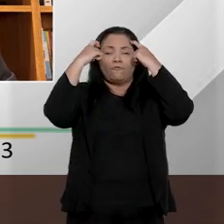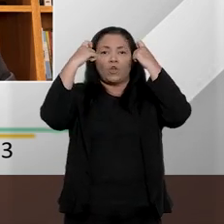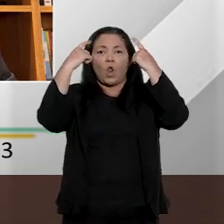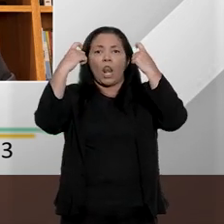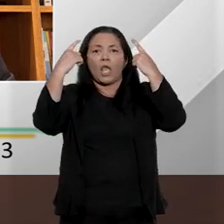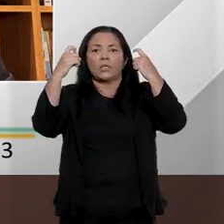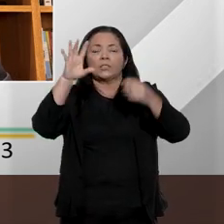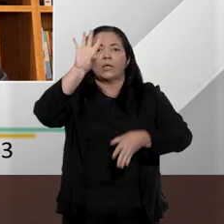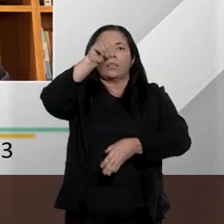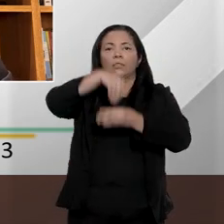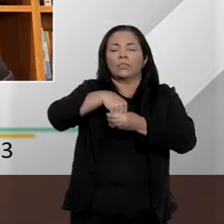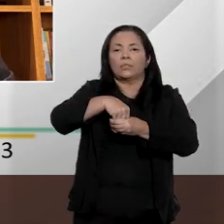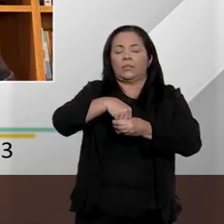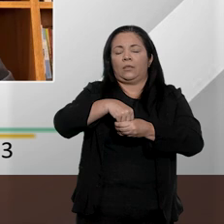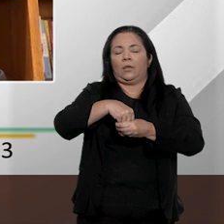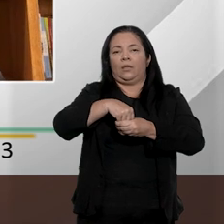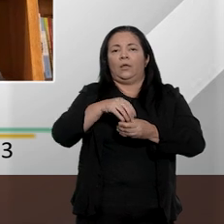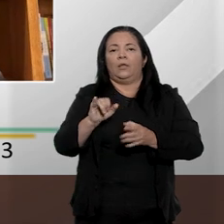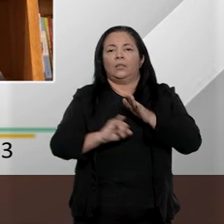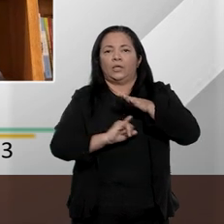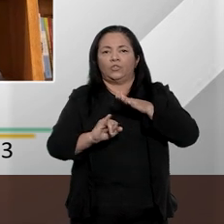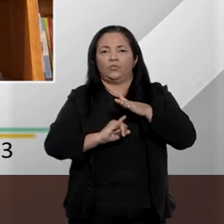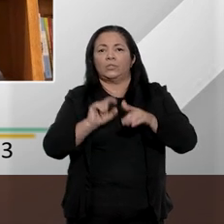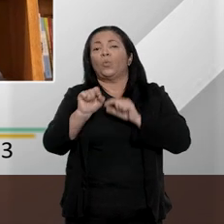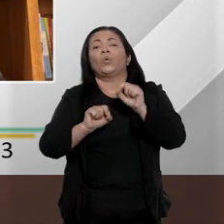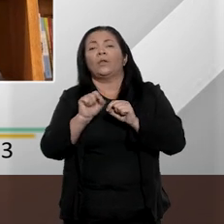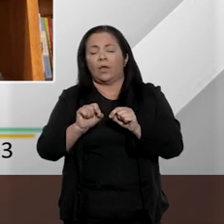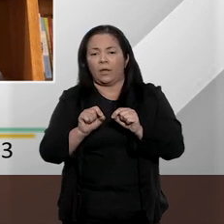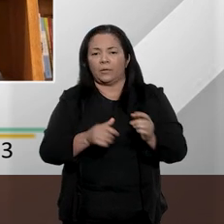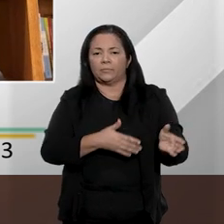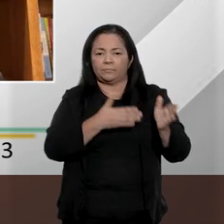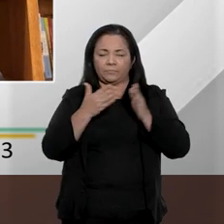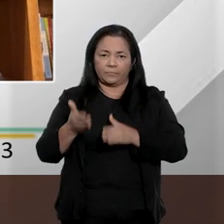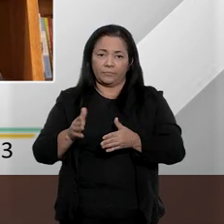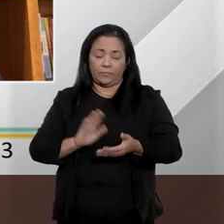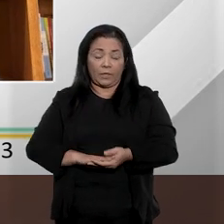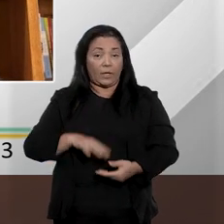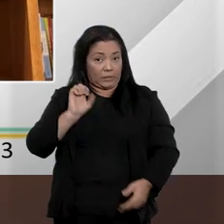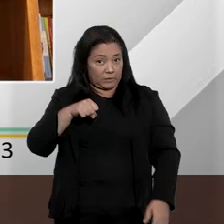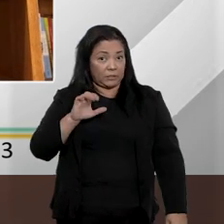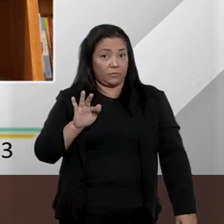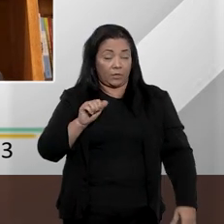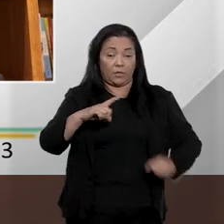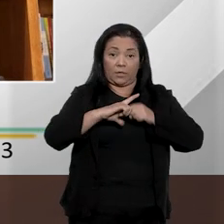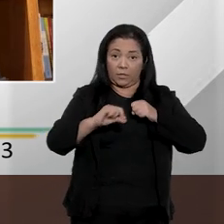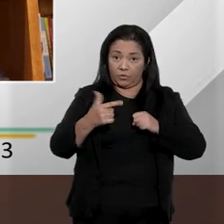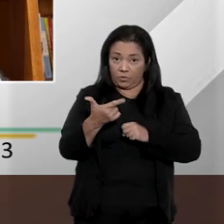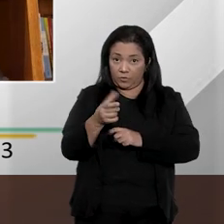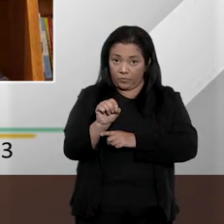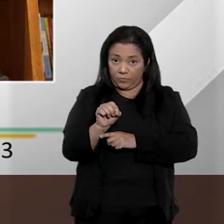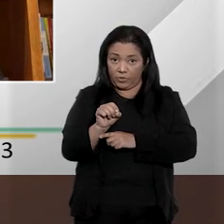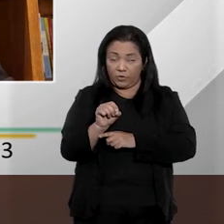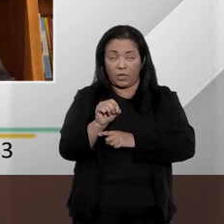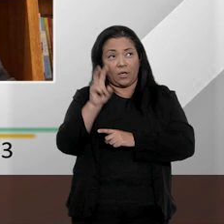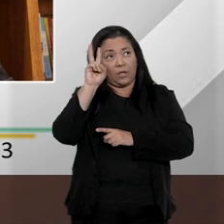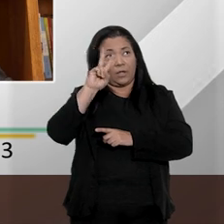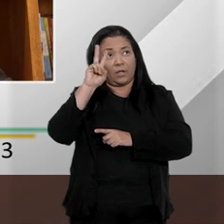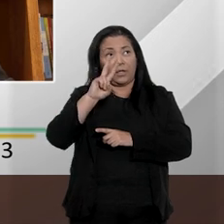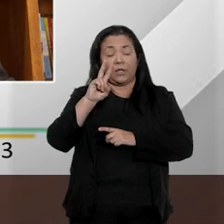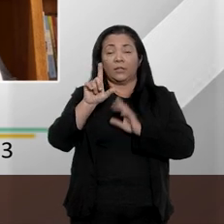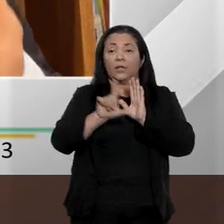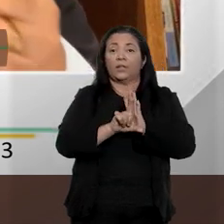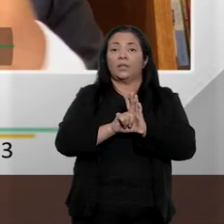Perfeito. Muito bem ponderado, Fátima. Porque, sim, nós temos essa previsão. O artigo 20D, salvo engano, da Lei